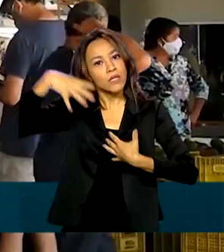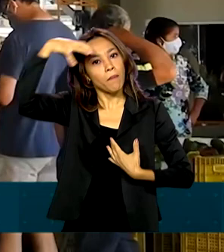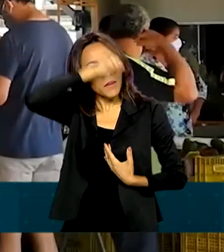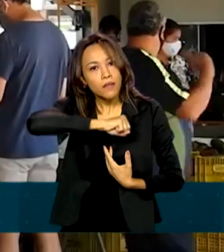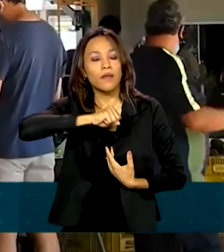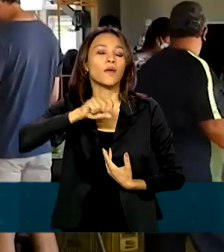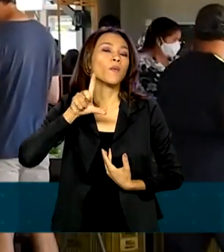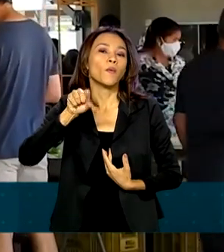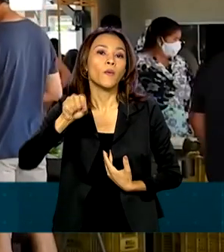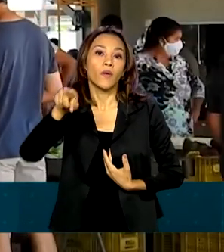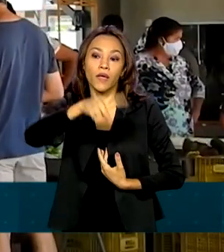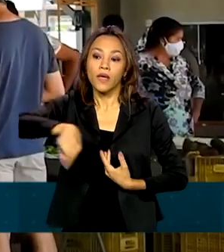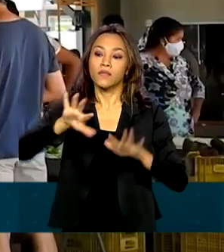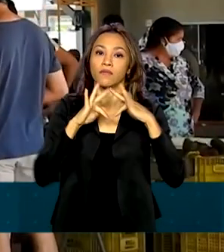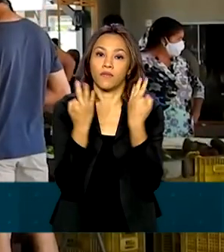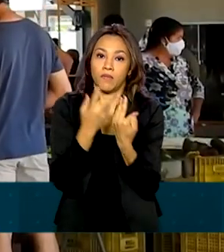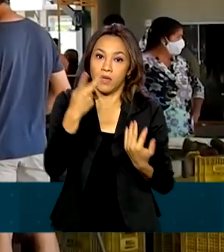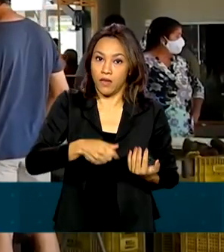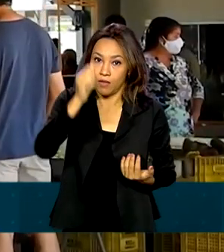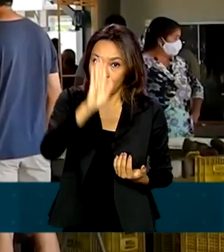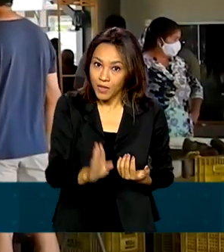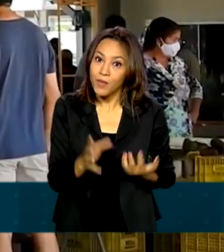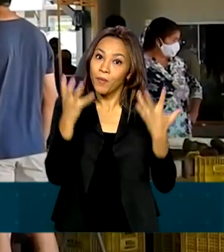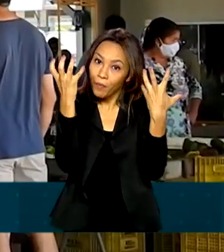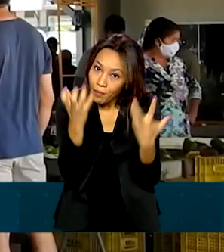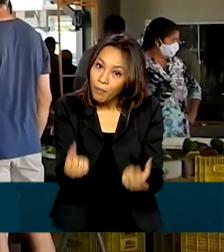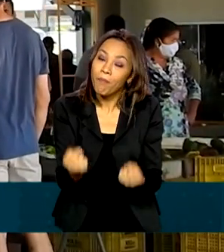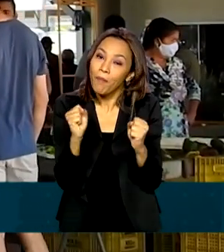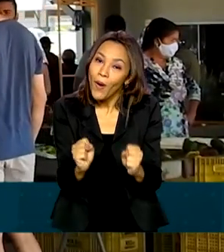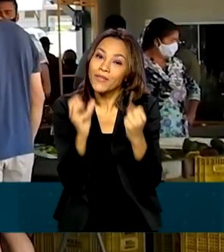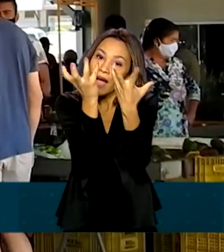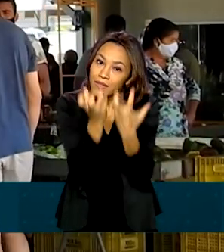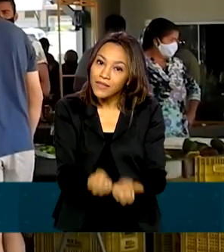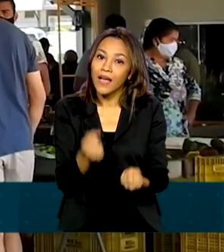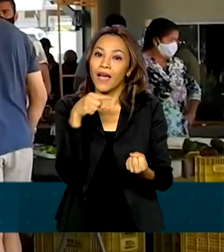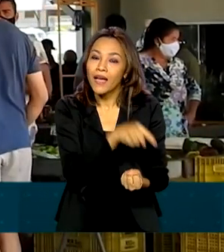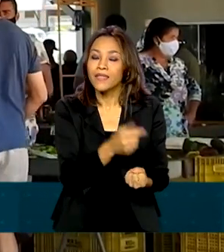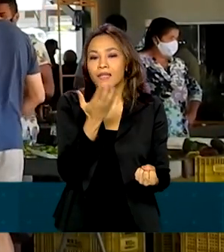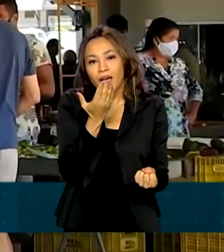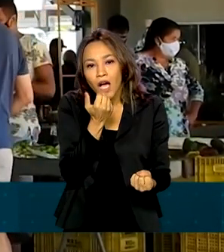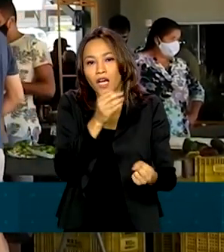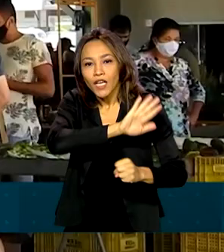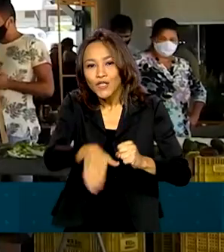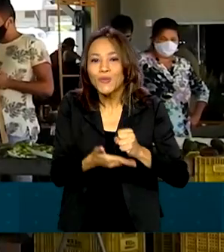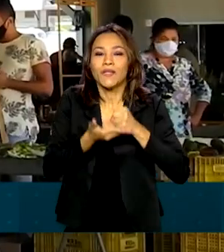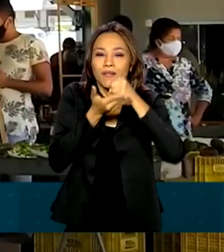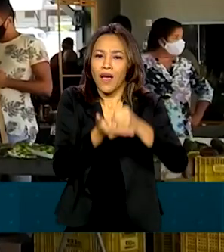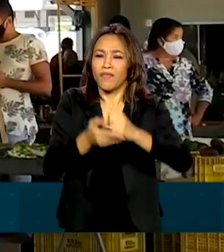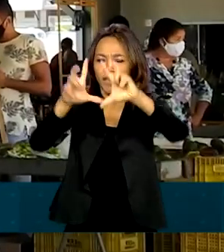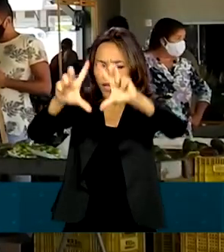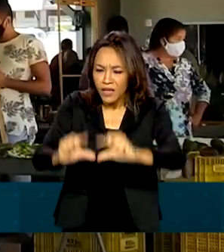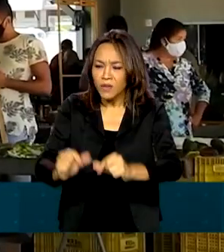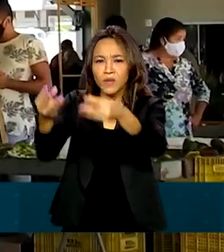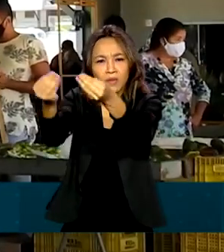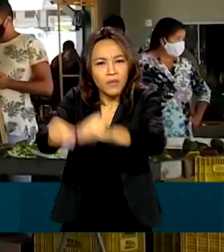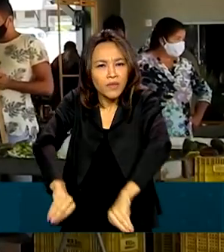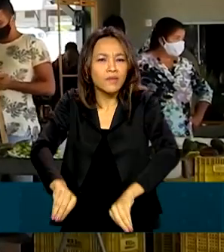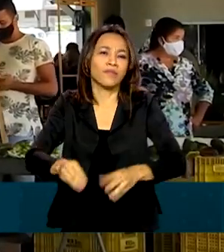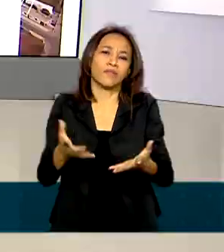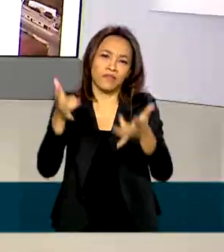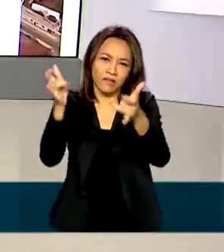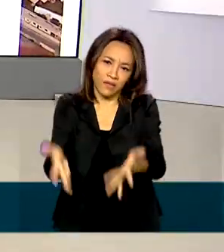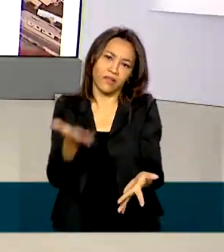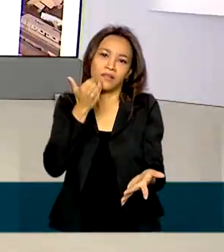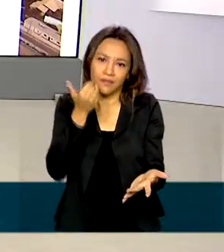possam adotar essa chamada dieta saudável e sustentável, que contribua com a redução do desperdício no âmbito familiar.